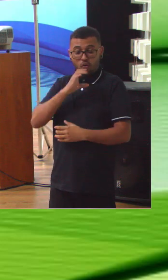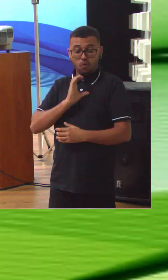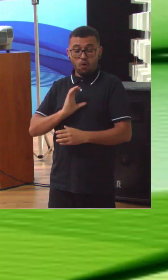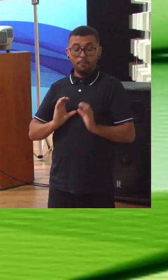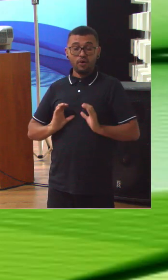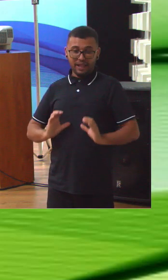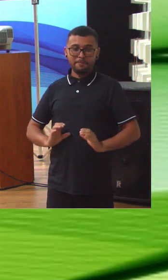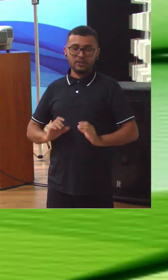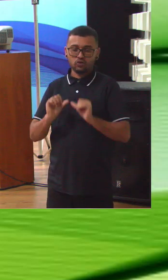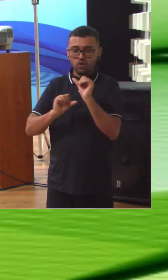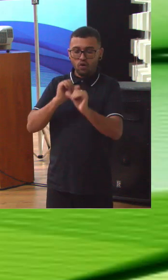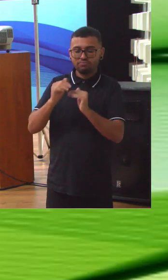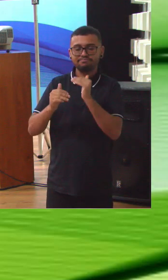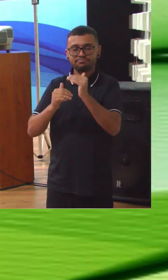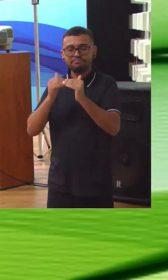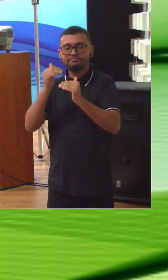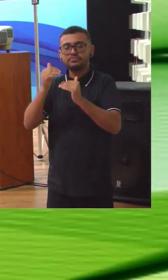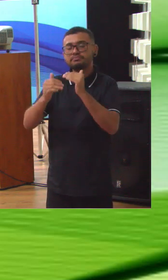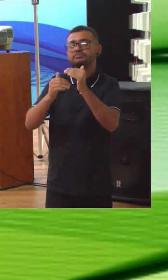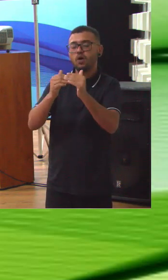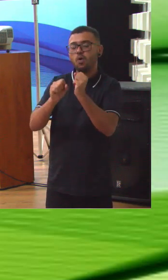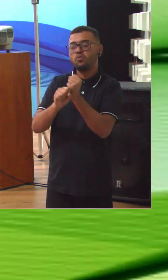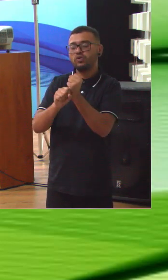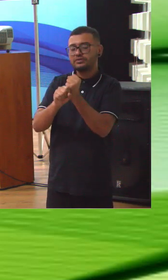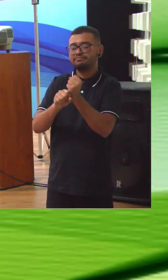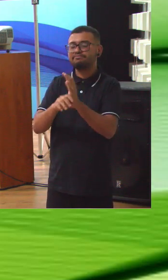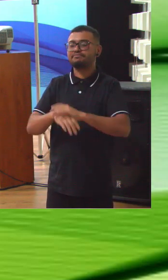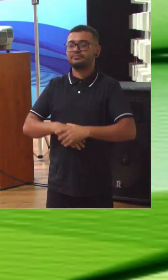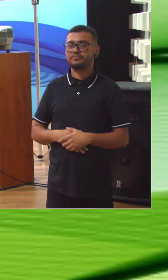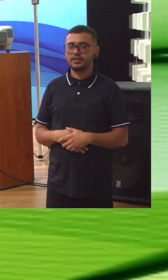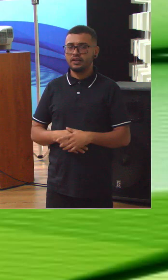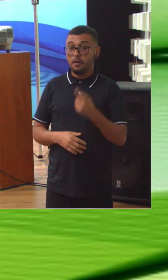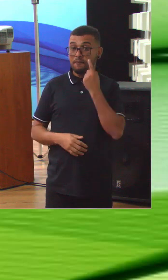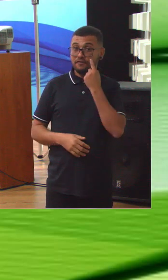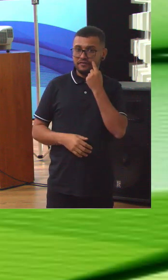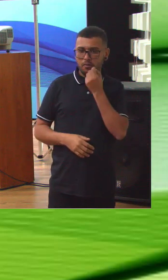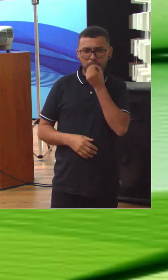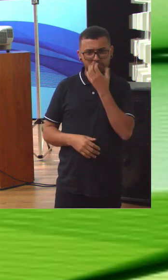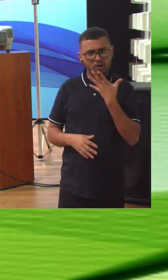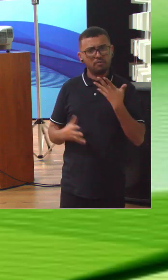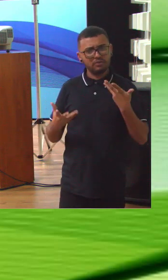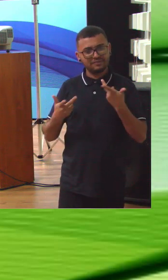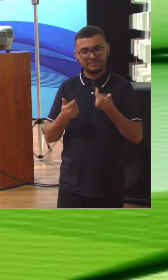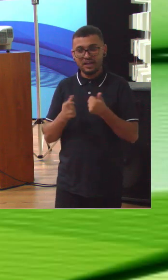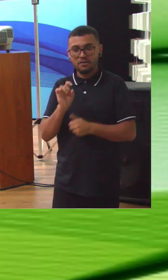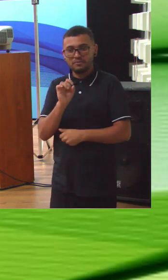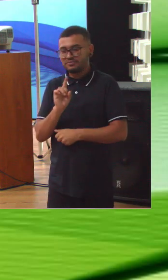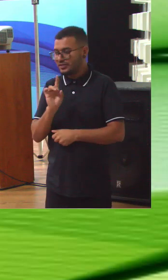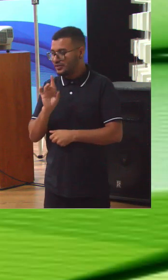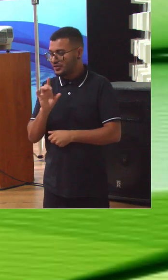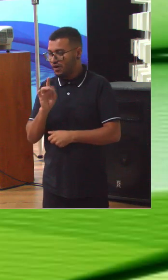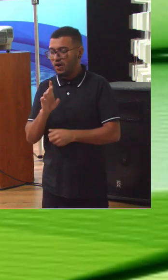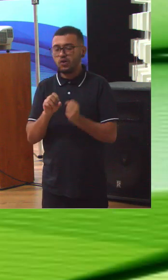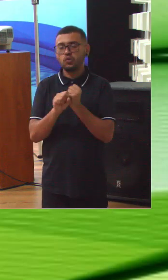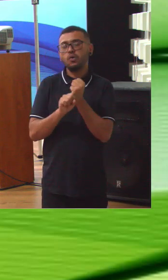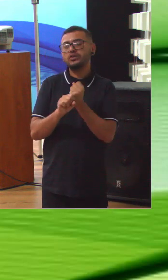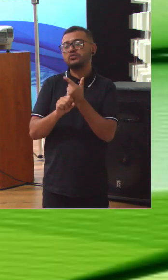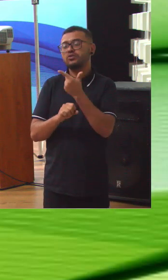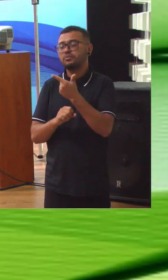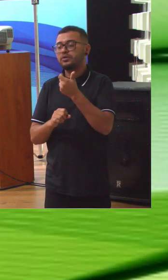ao longo do tempo. E a gente tem percebido que essas melhorias aparecem. Mas não é só a boa notícia que nós tivemos em 2021.